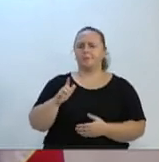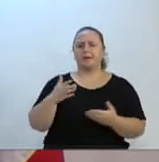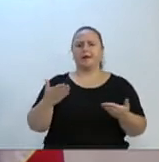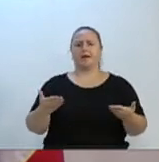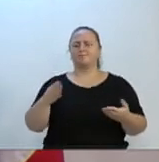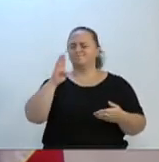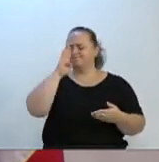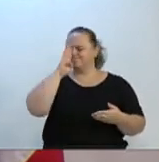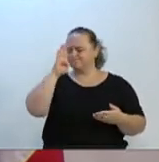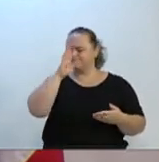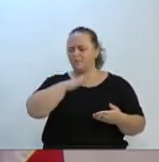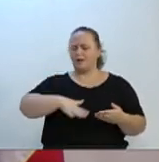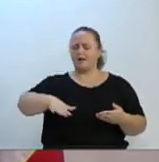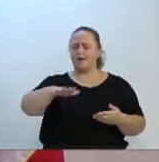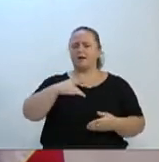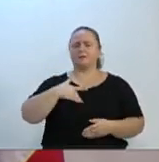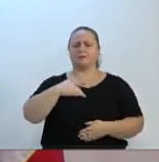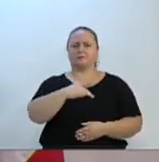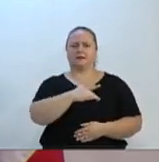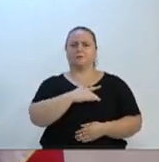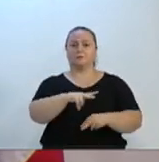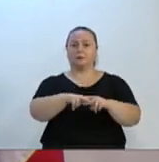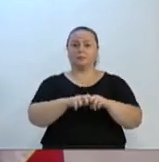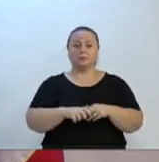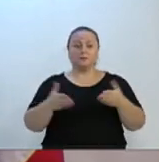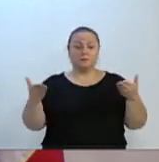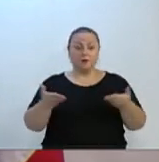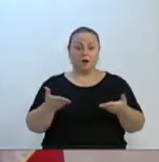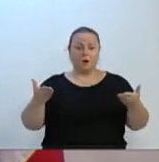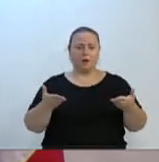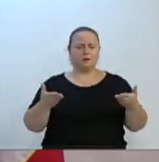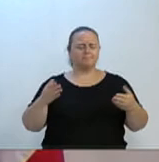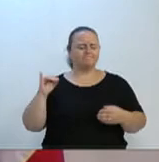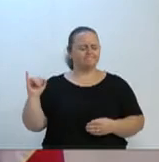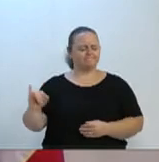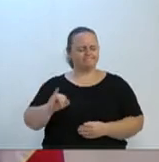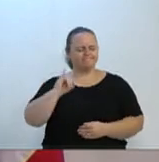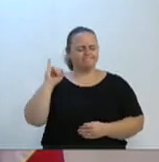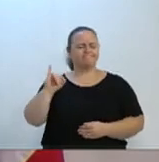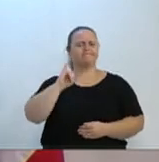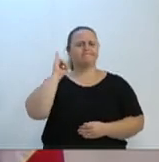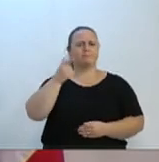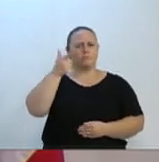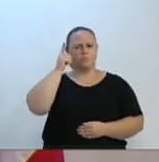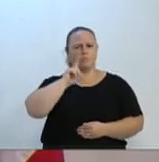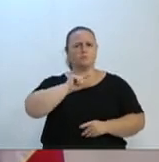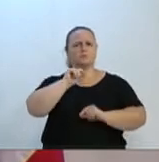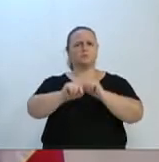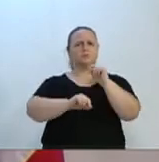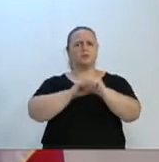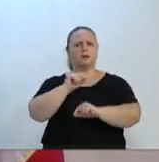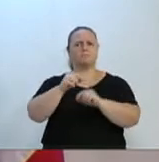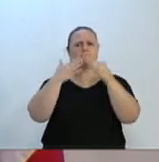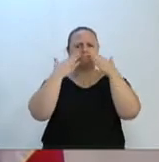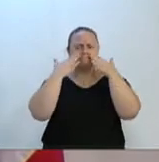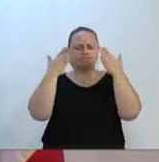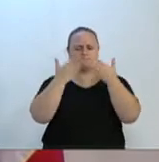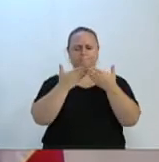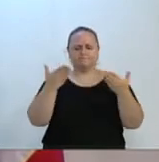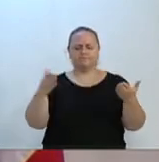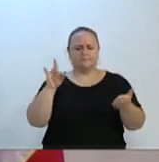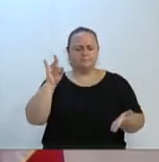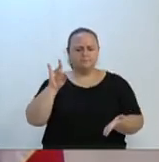saúde. E nada melhor do que um momento como esse que nós estamos vivendo hoje, para demonstrar efetivamente a